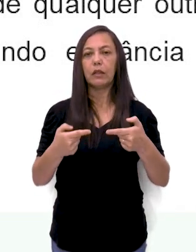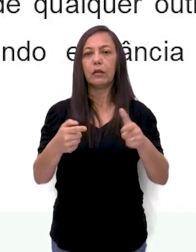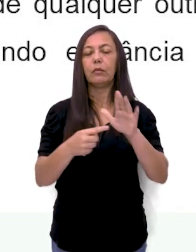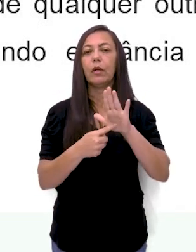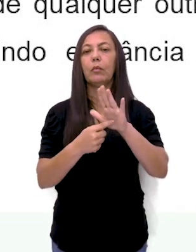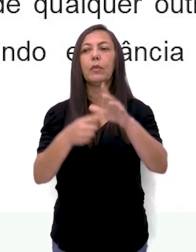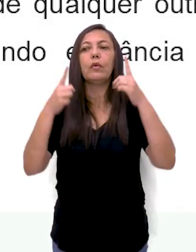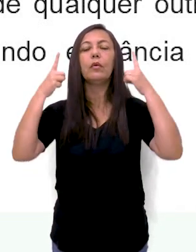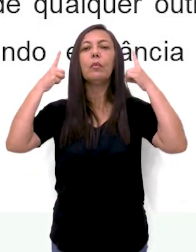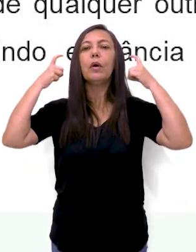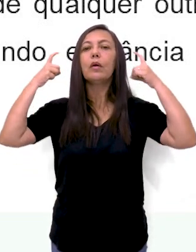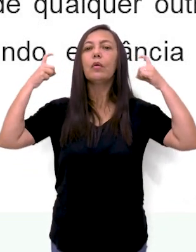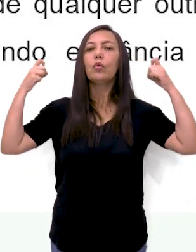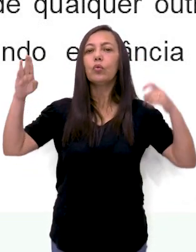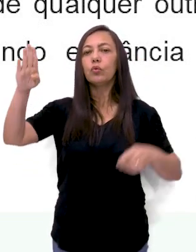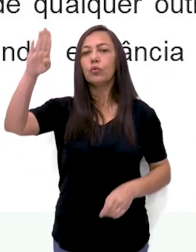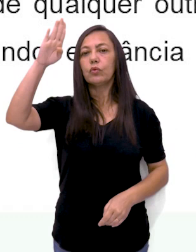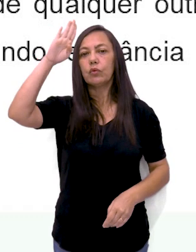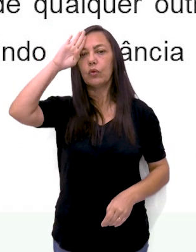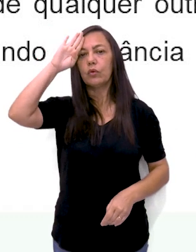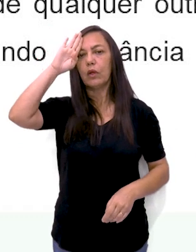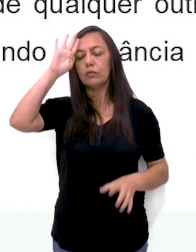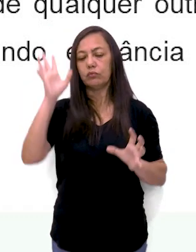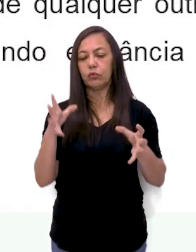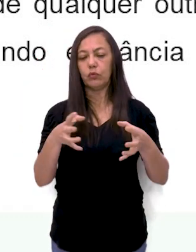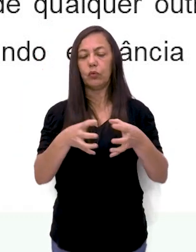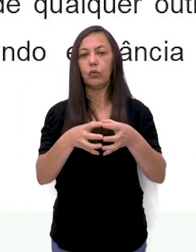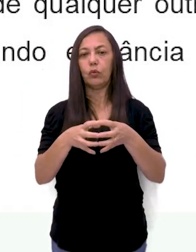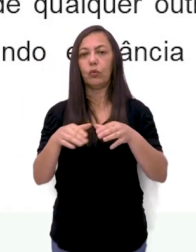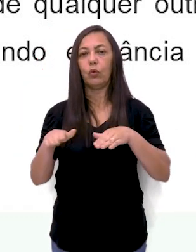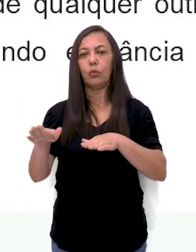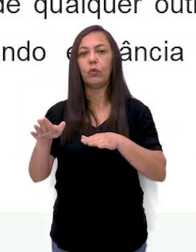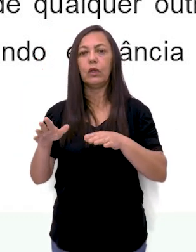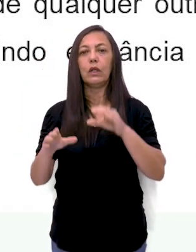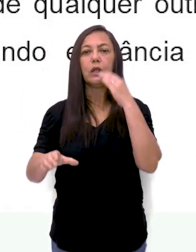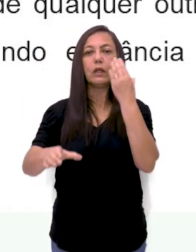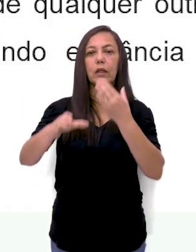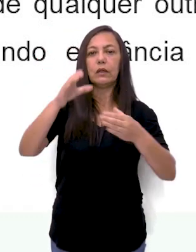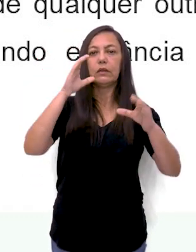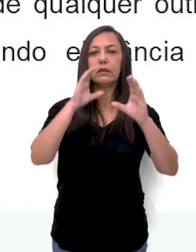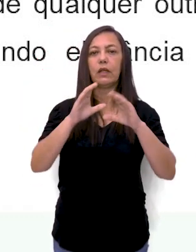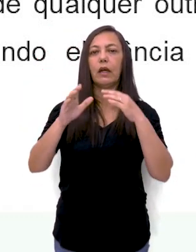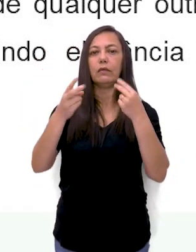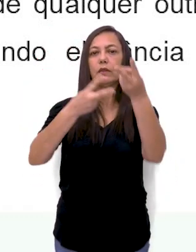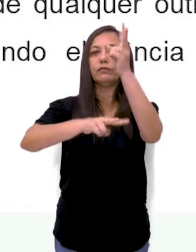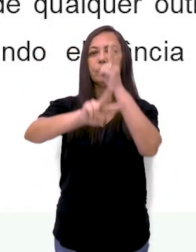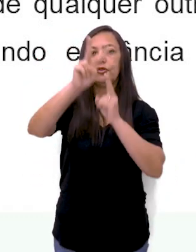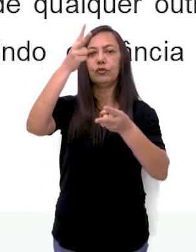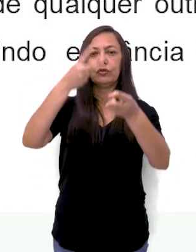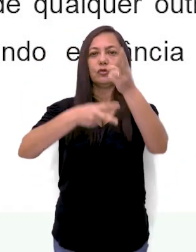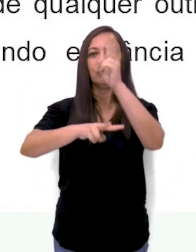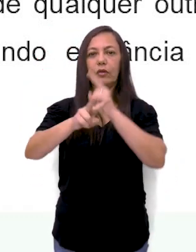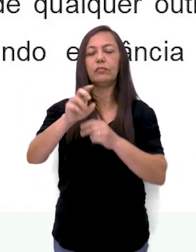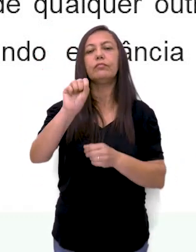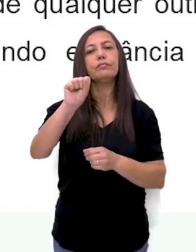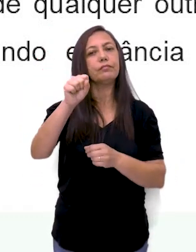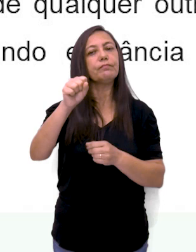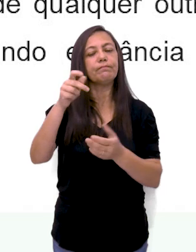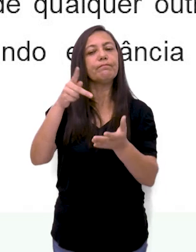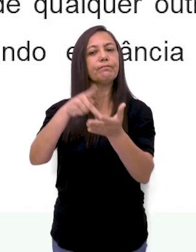ações dos soldados e tropas para cantar hinos às vitórias conquistadas. Sim,